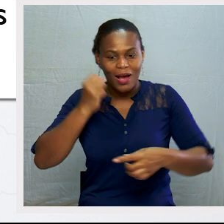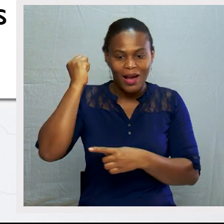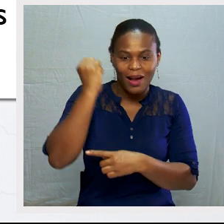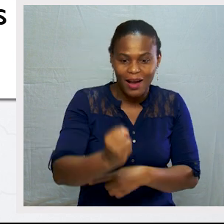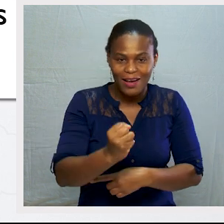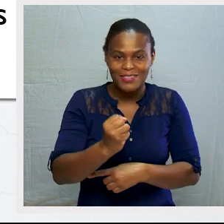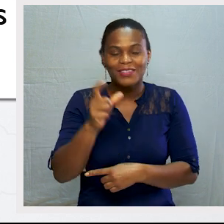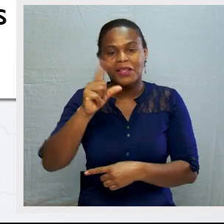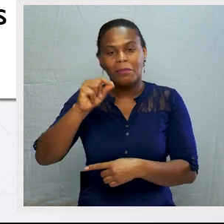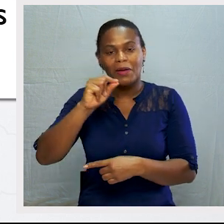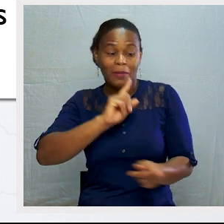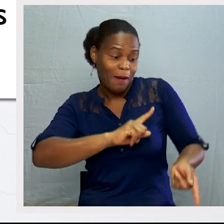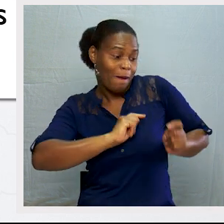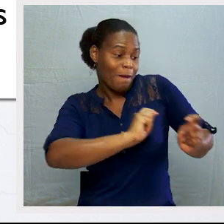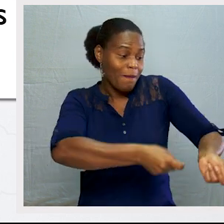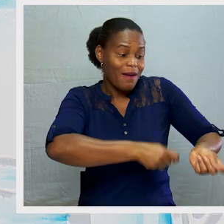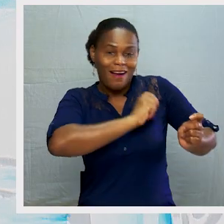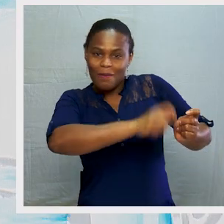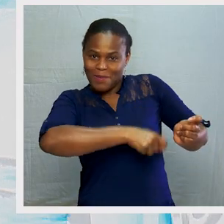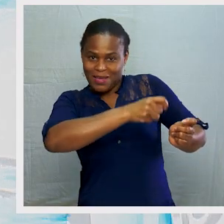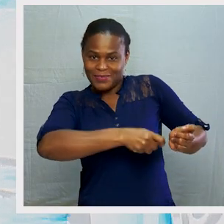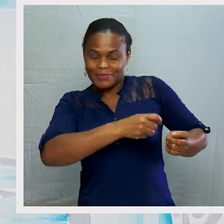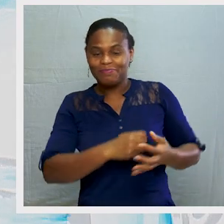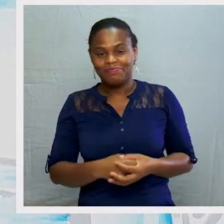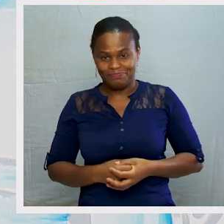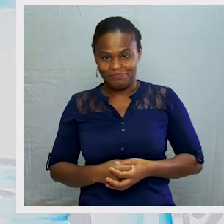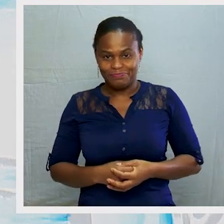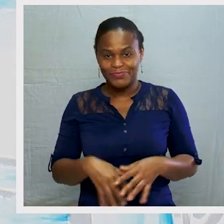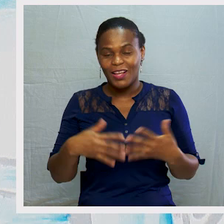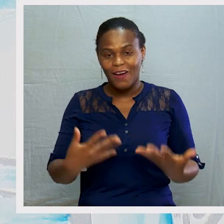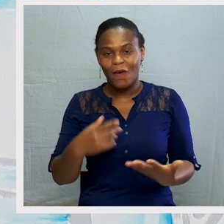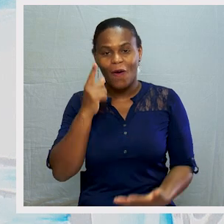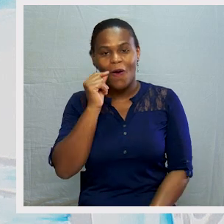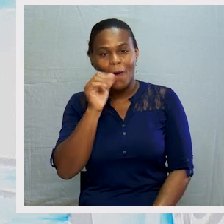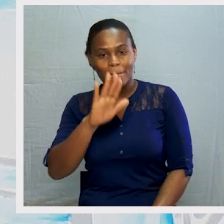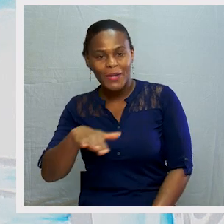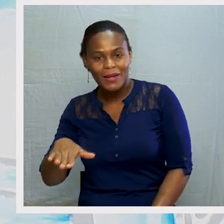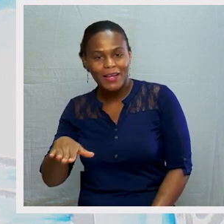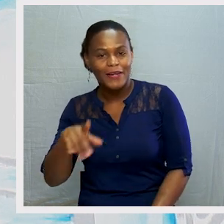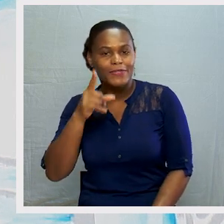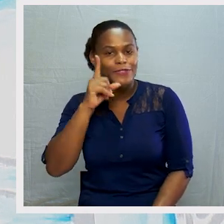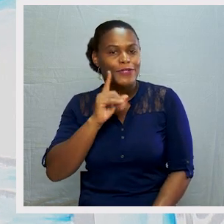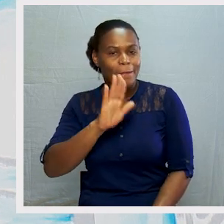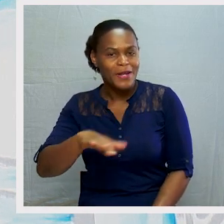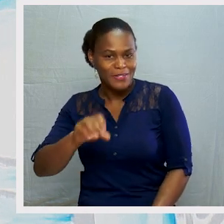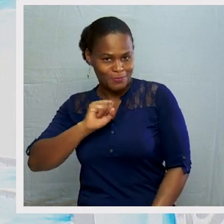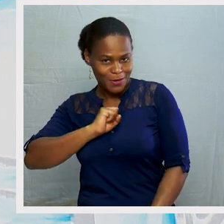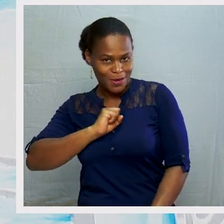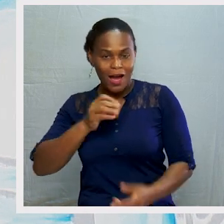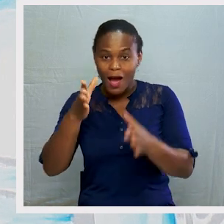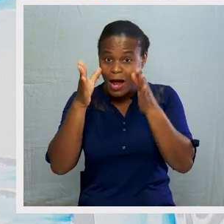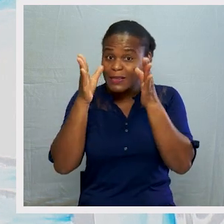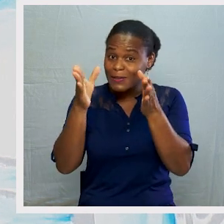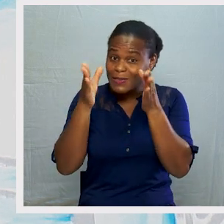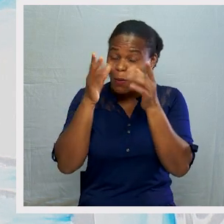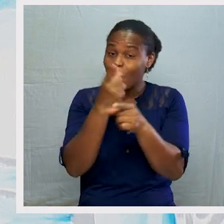da caça e da pesca. Agora, meus meninos e minhas meninas, prestem bem atenção,